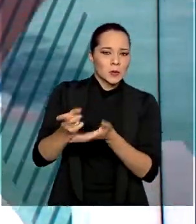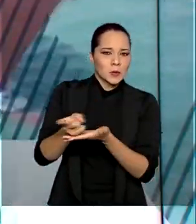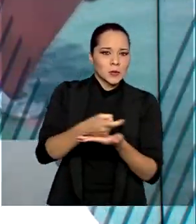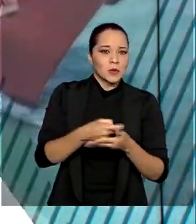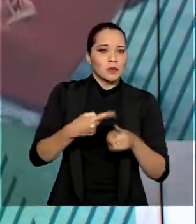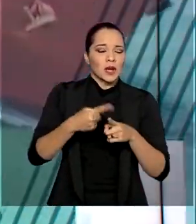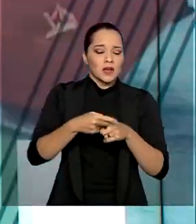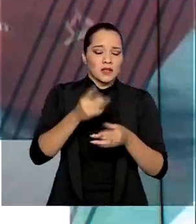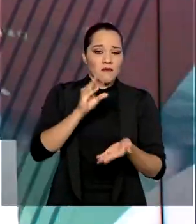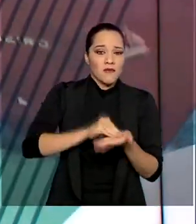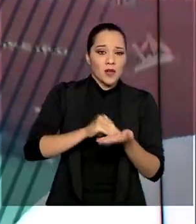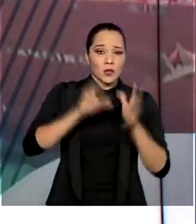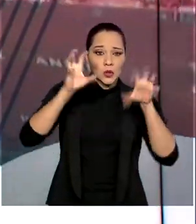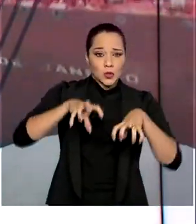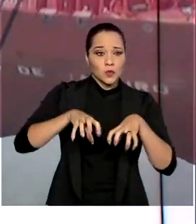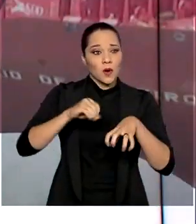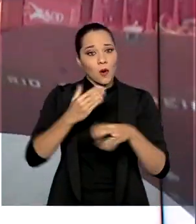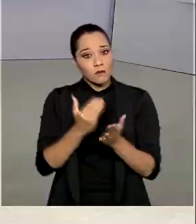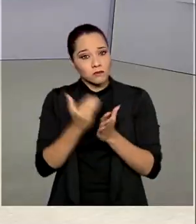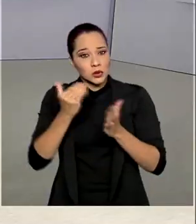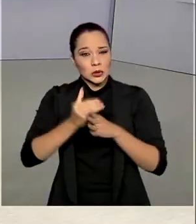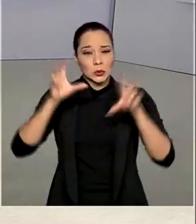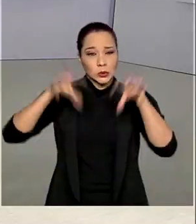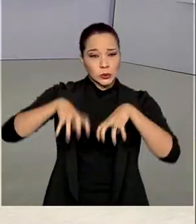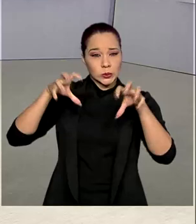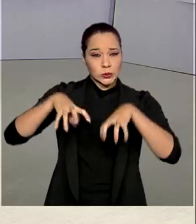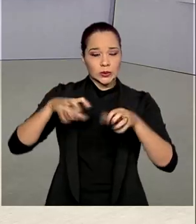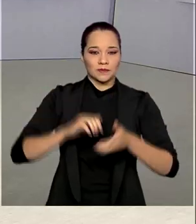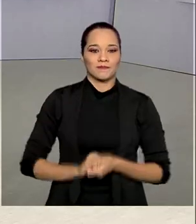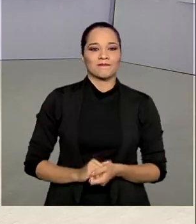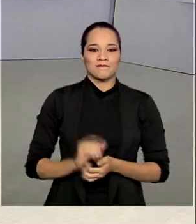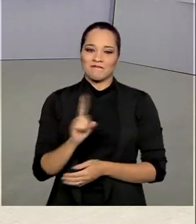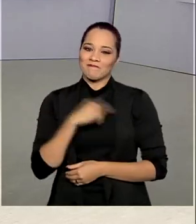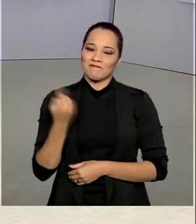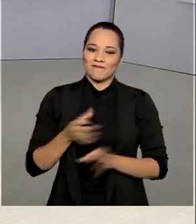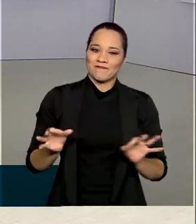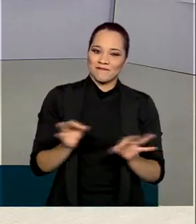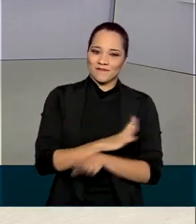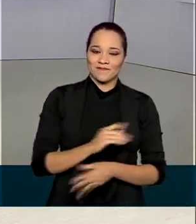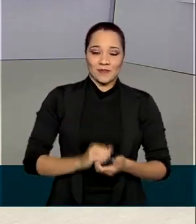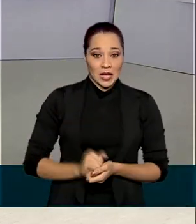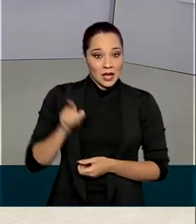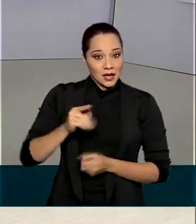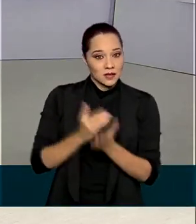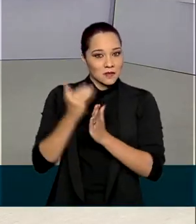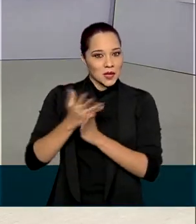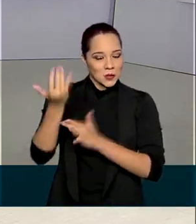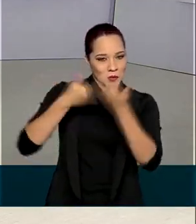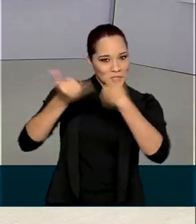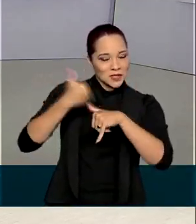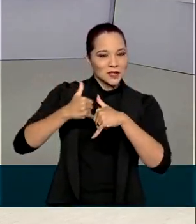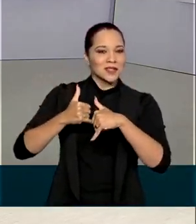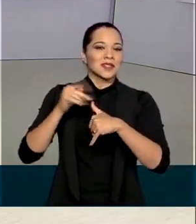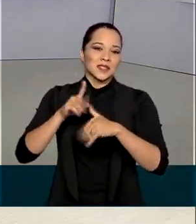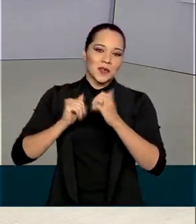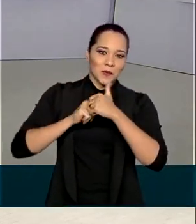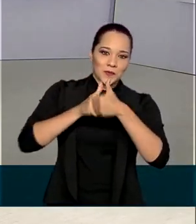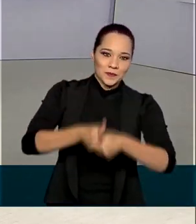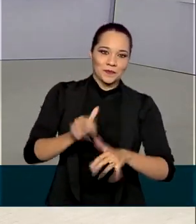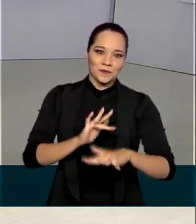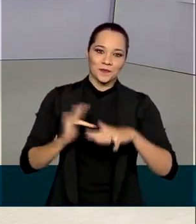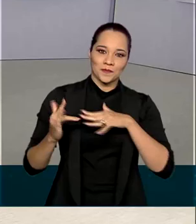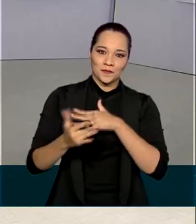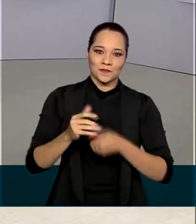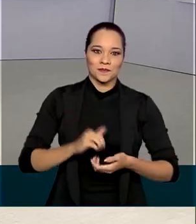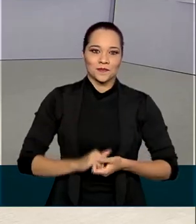causa da estiagem ou excesso de chuvas. O Governo Agora fica por aqui. Essas e outras notícias você encontra seguindo as